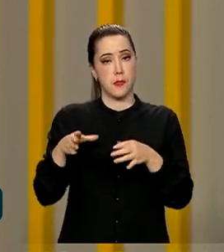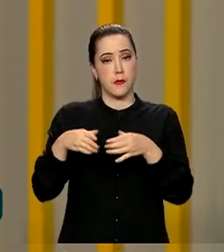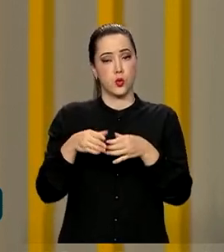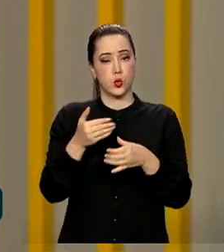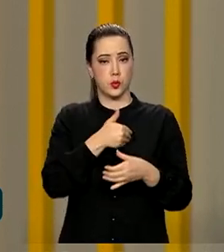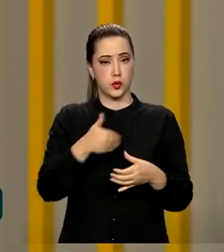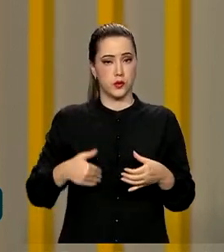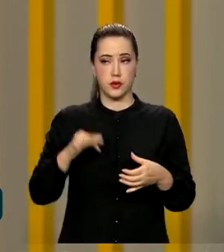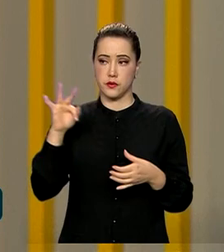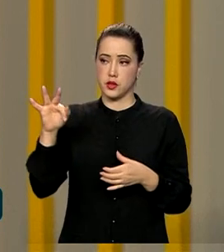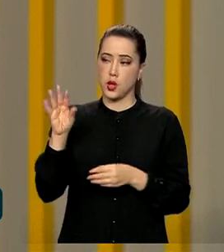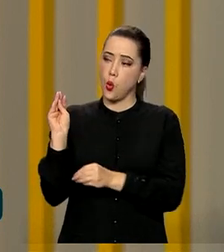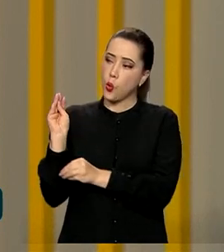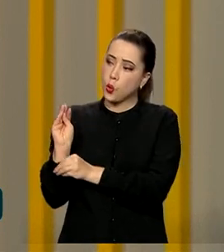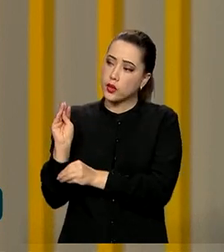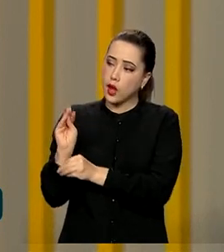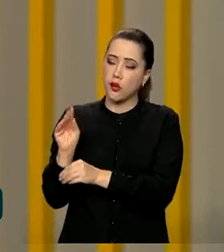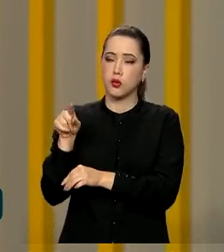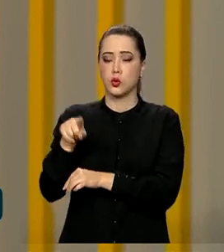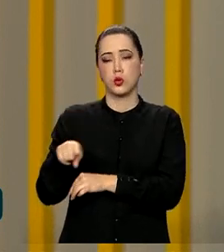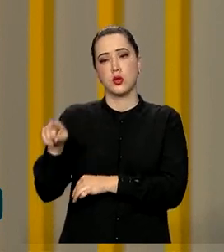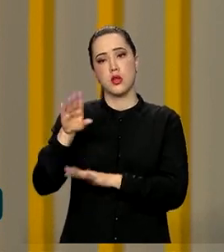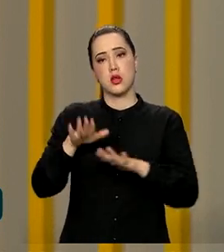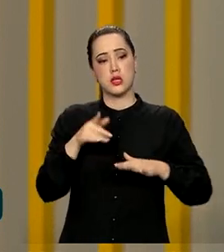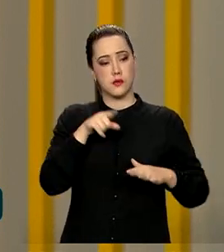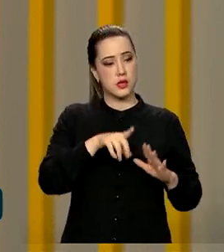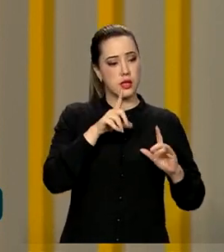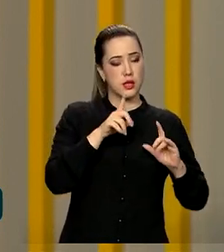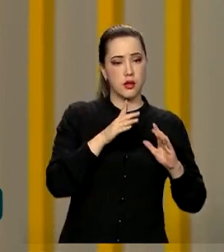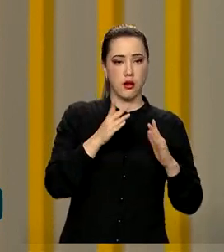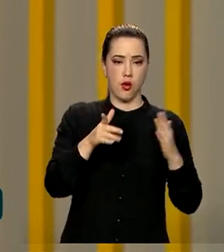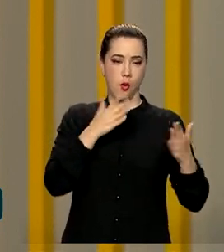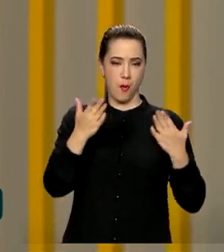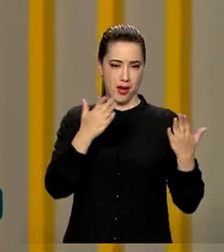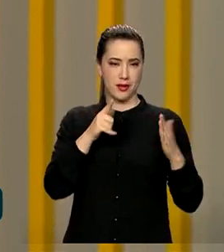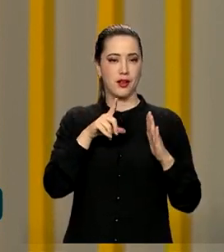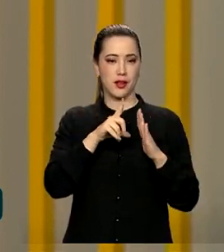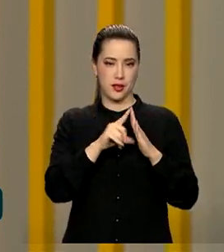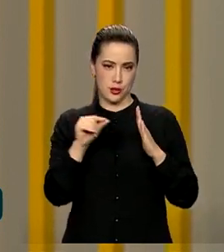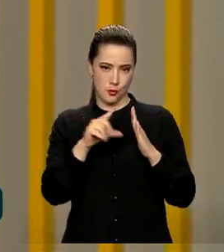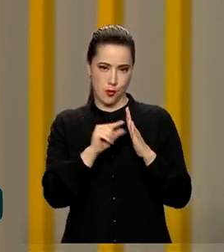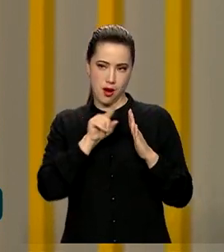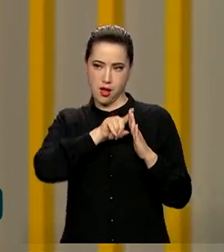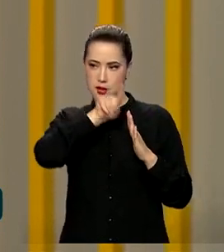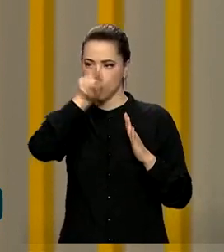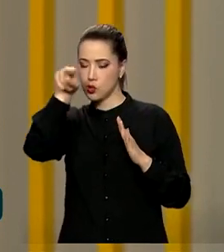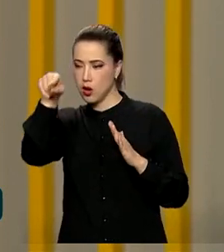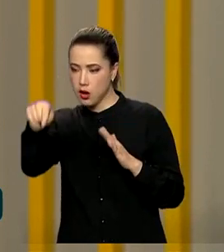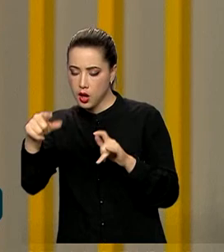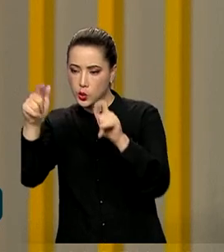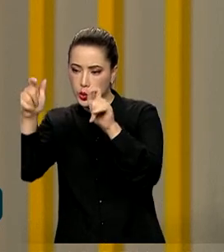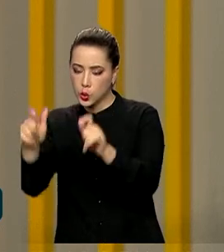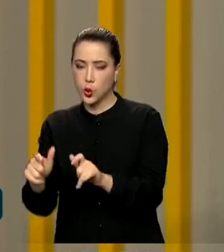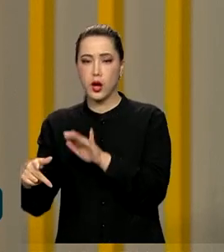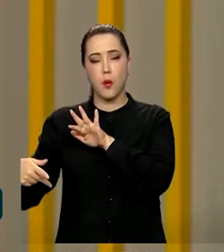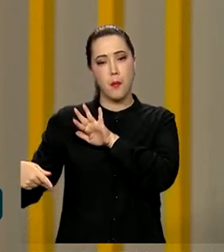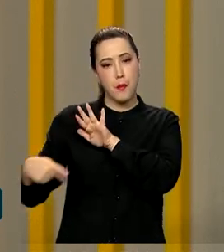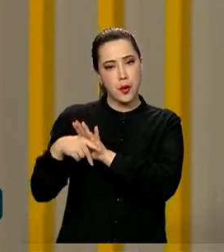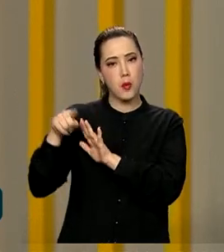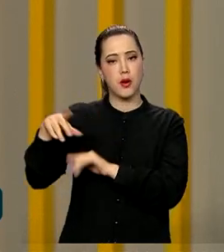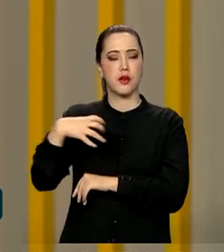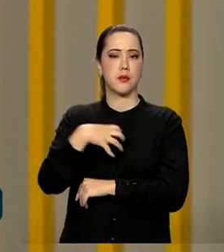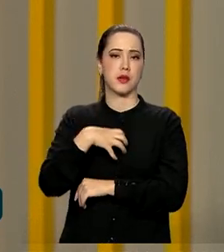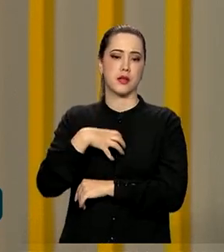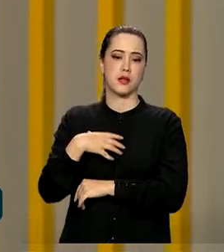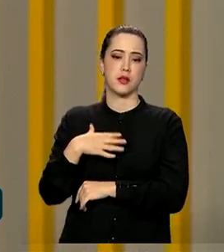fazendo o atendimento que ele faz normalmente aqui na esplanada dos ministérios, aqui mesmo no Palácio do Planalto, lá na ponta, lá na Bahia,